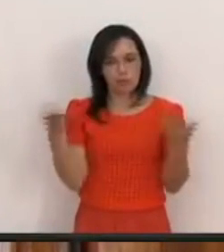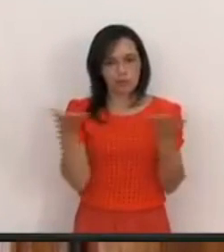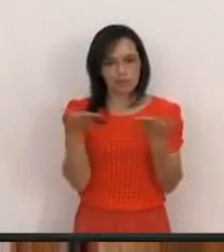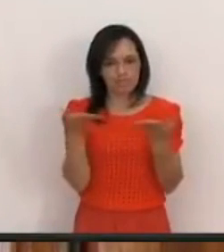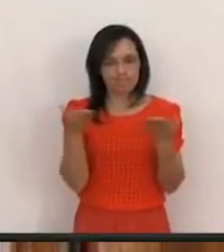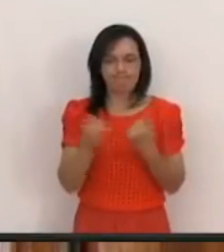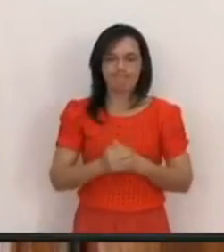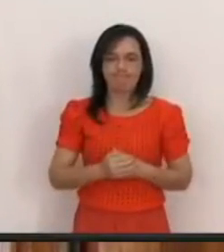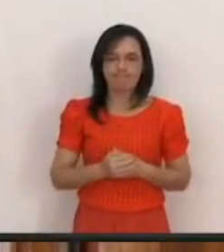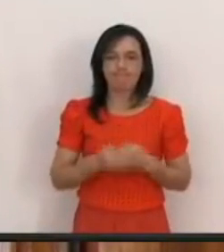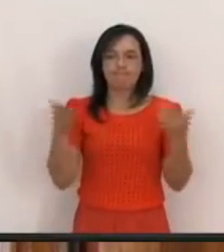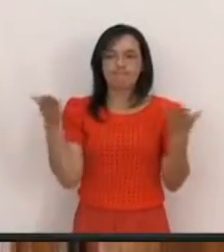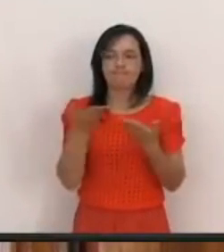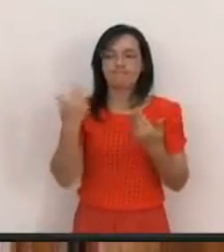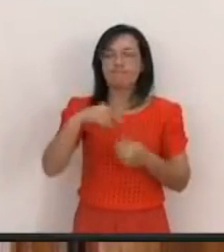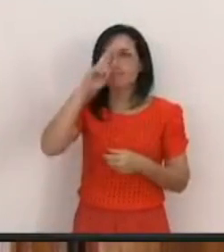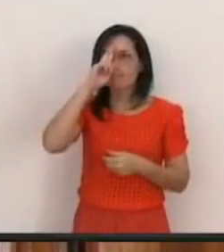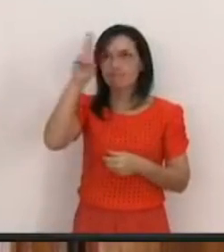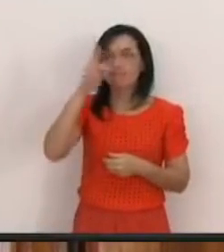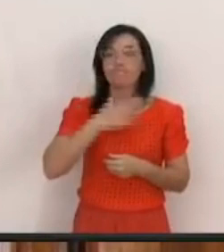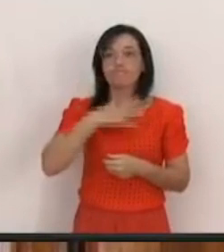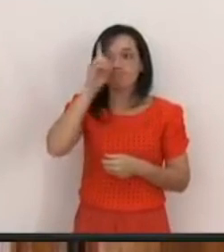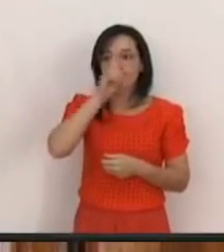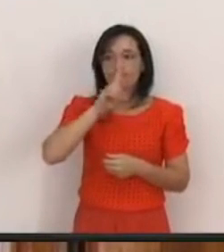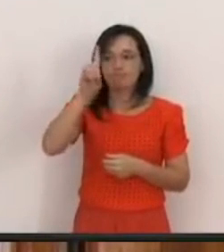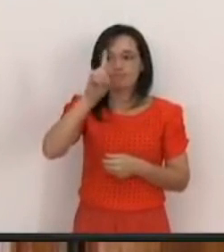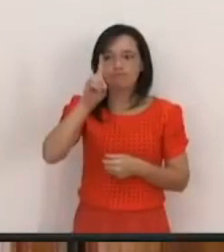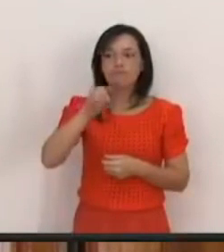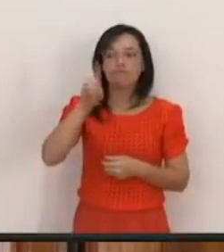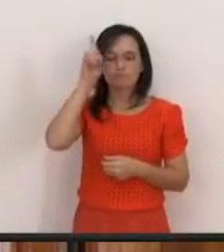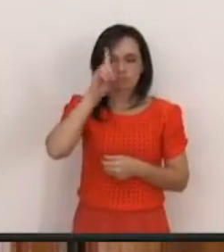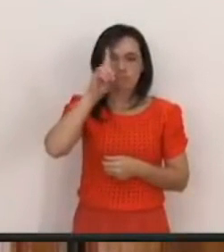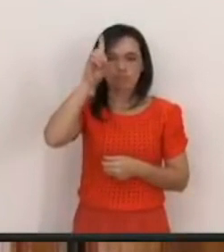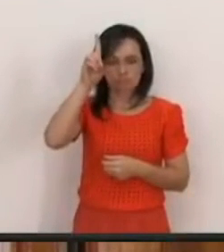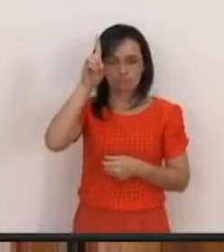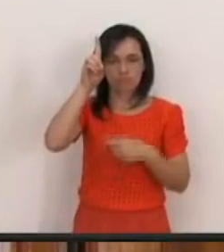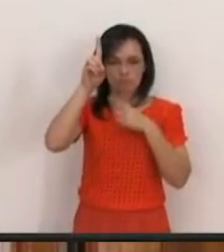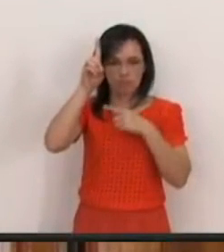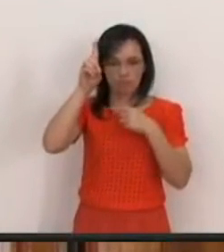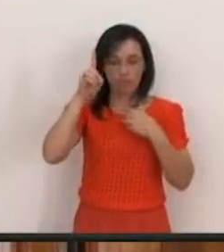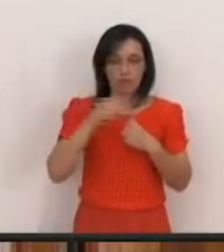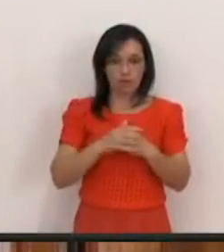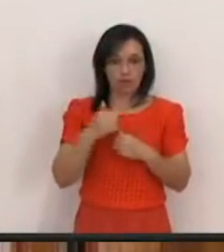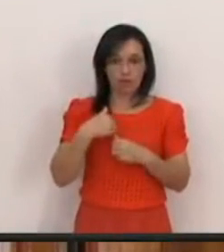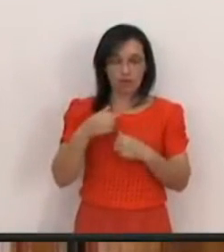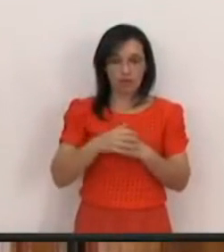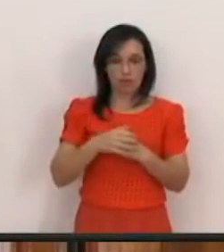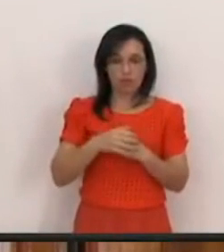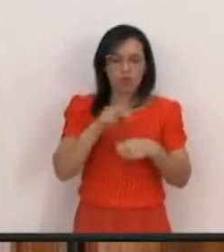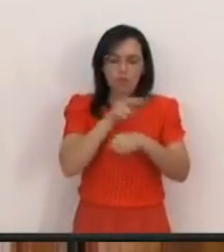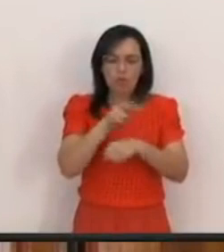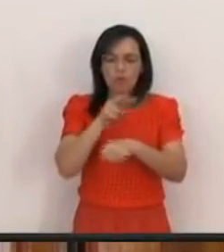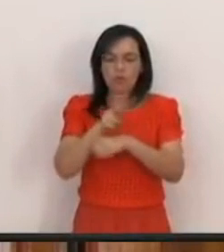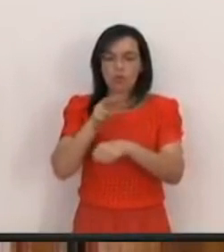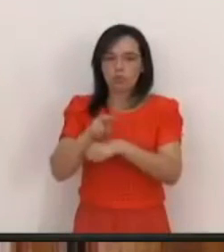assim Agora pois Ó Senhor Meu Deus Tu fizeste-me Pastor De uma parte Do teu